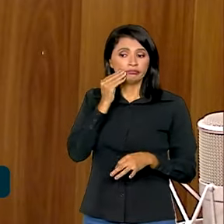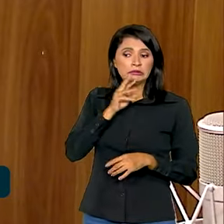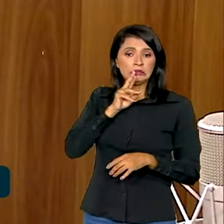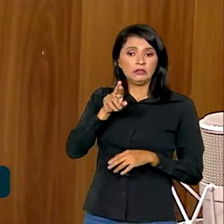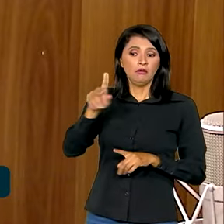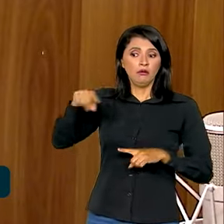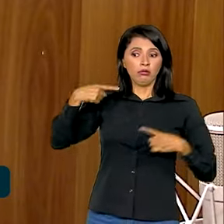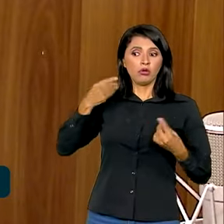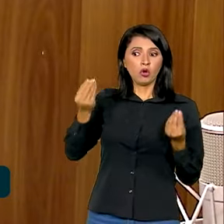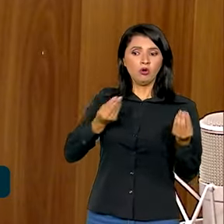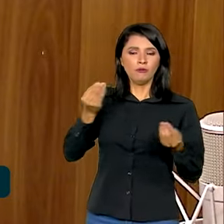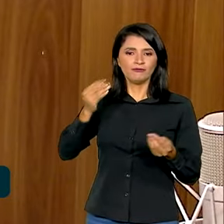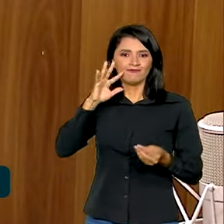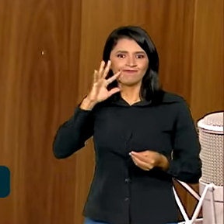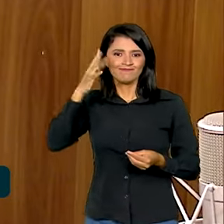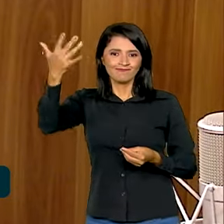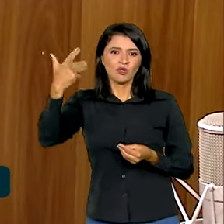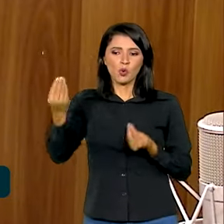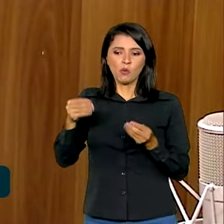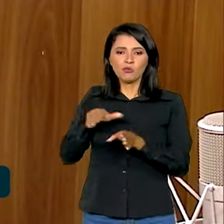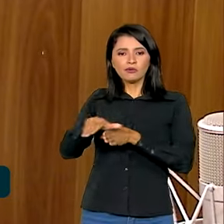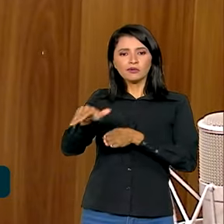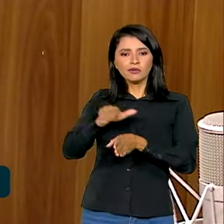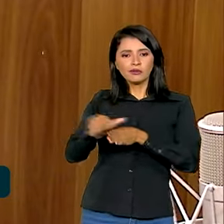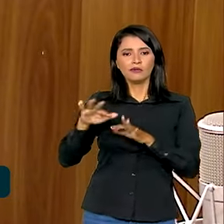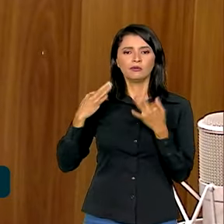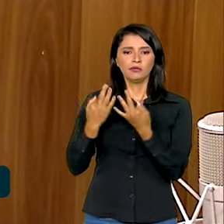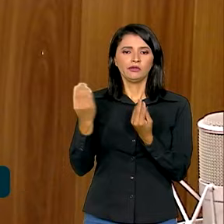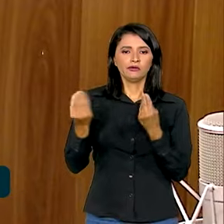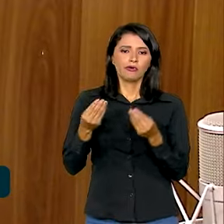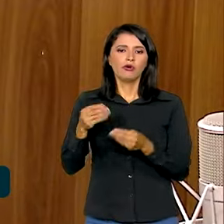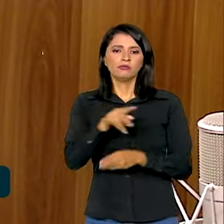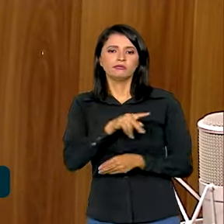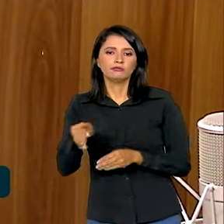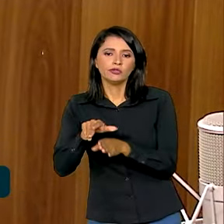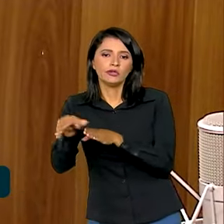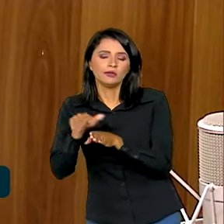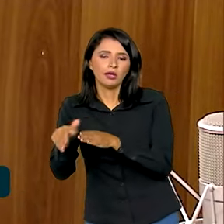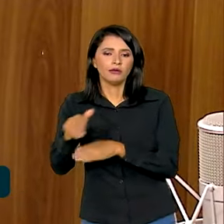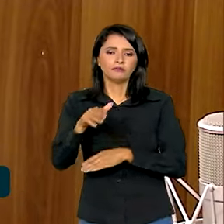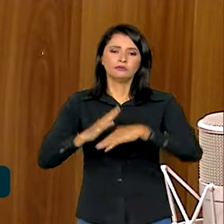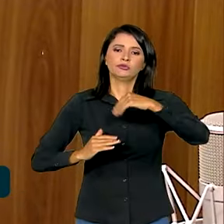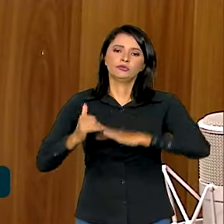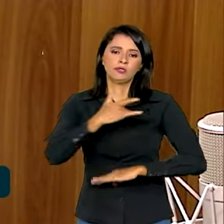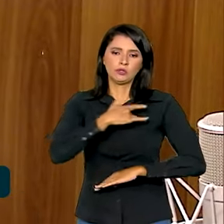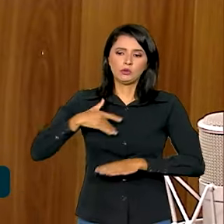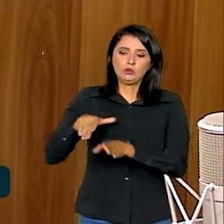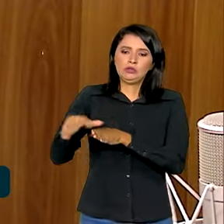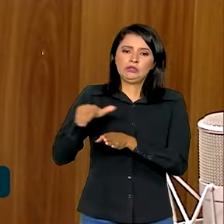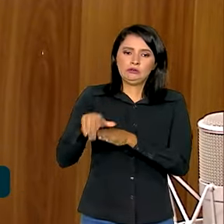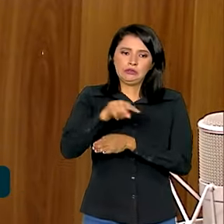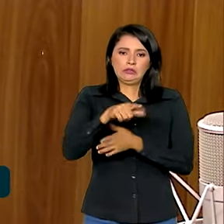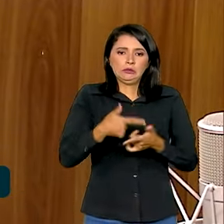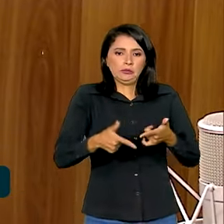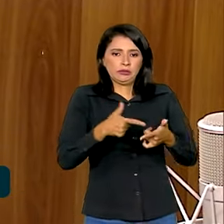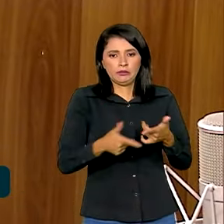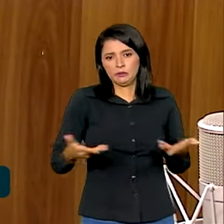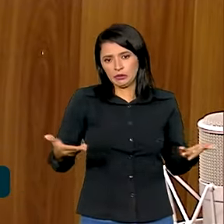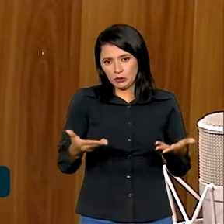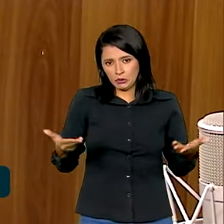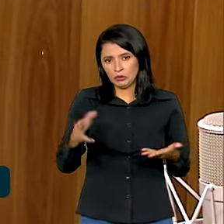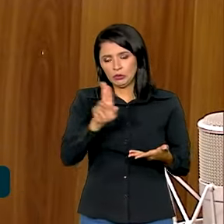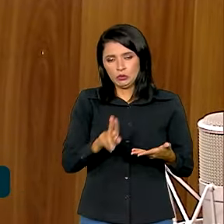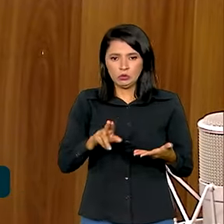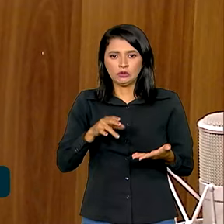desafio justamente de como é que a gente orienta as famílias, os educadores, os profissionais de saúde para lidar com esse problema do guia de tela.